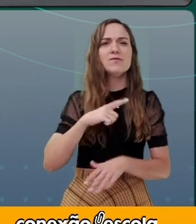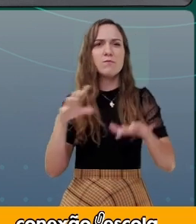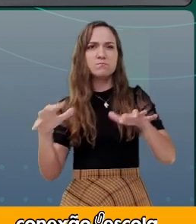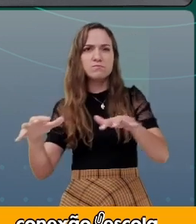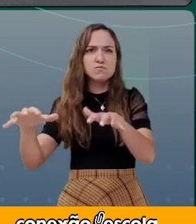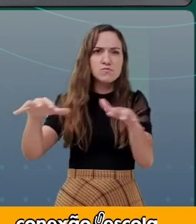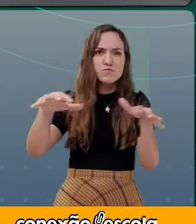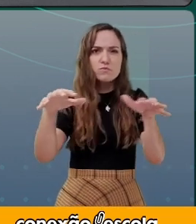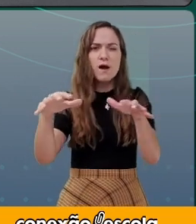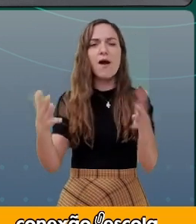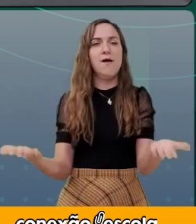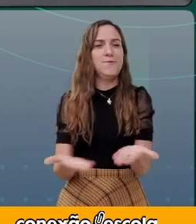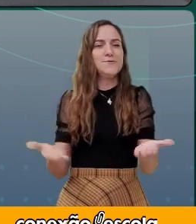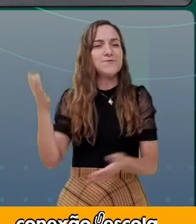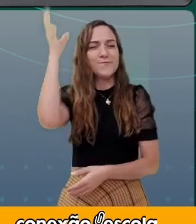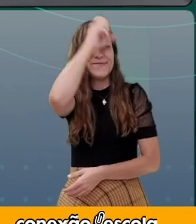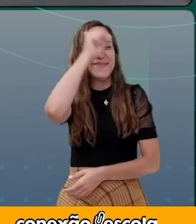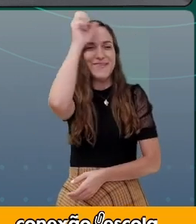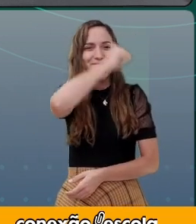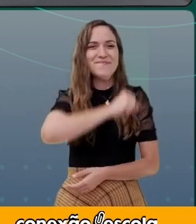Vamos aprender!